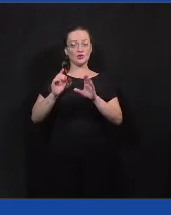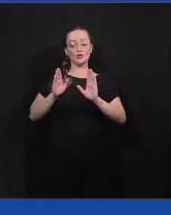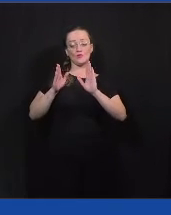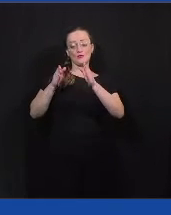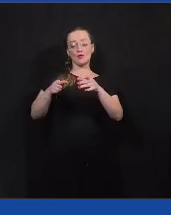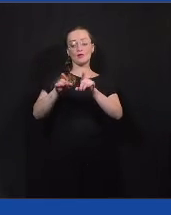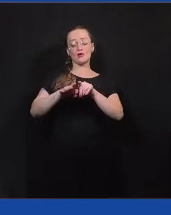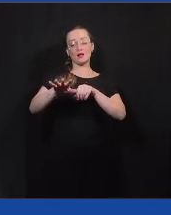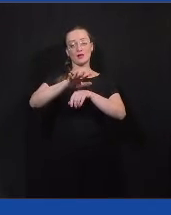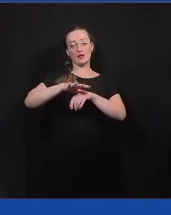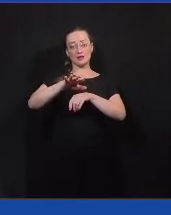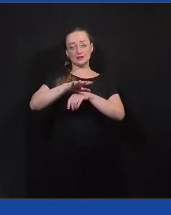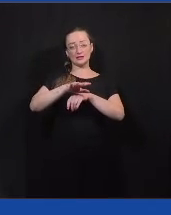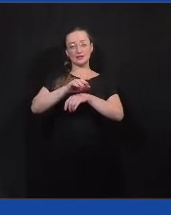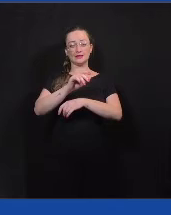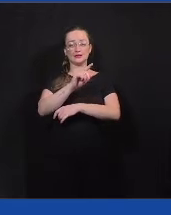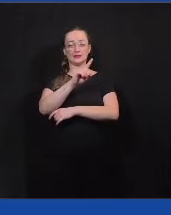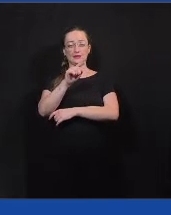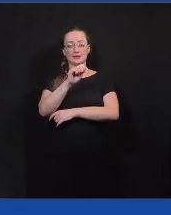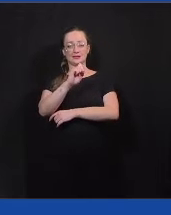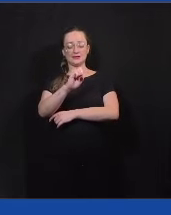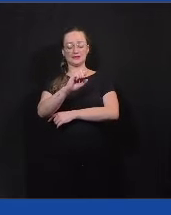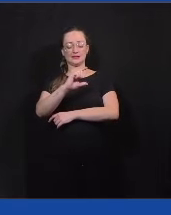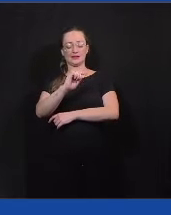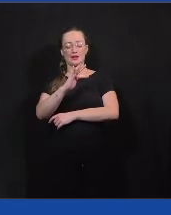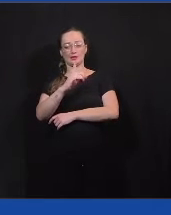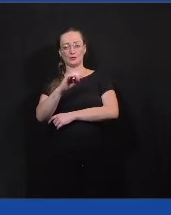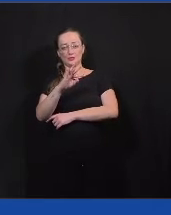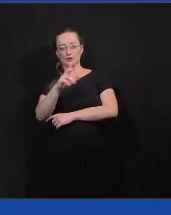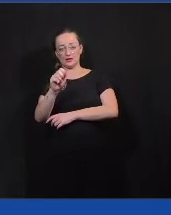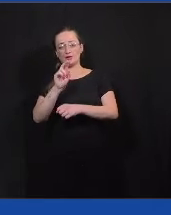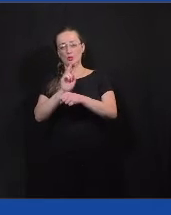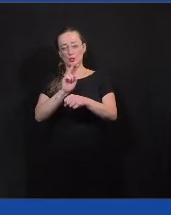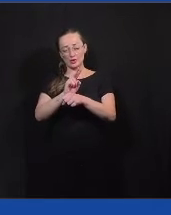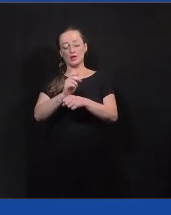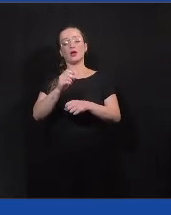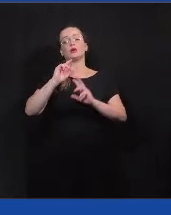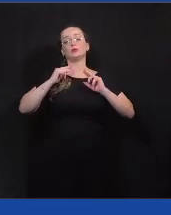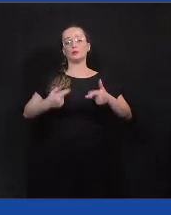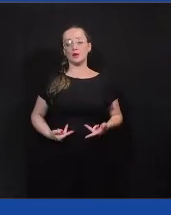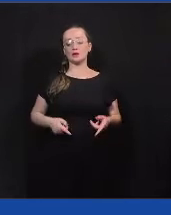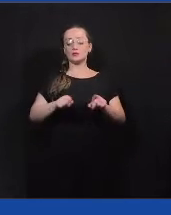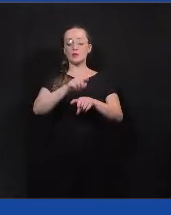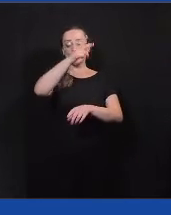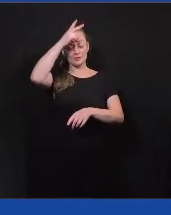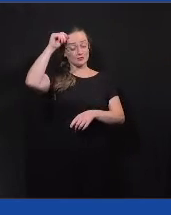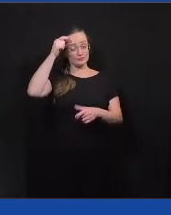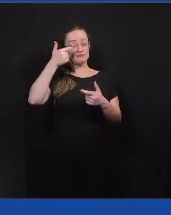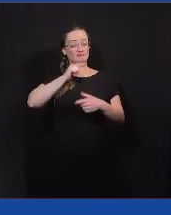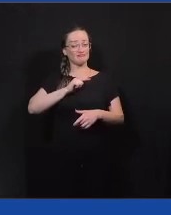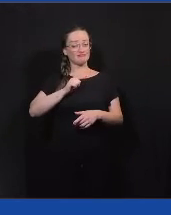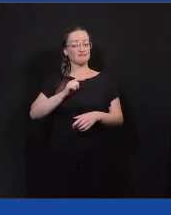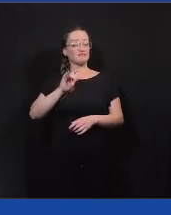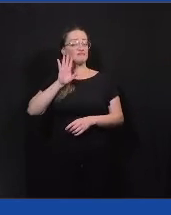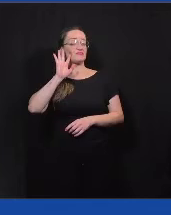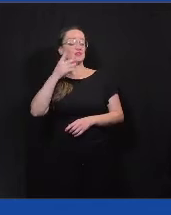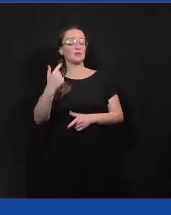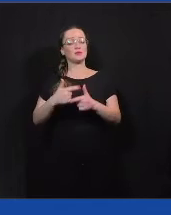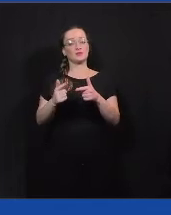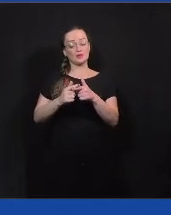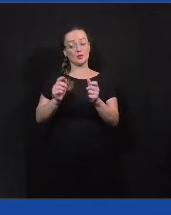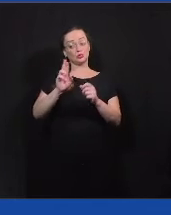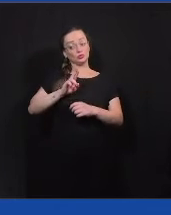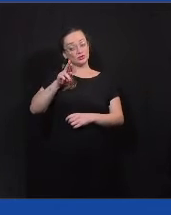para lado de zeladoria urbana, e terem esses problemas resolvidos pela prefeitura tudo através do aplicativo. Então, a gente faz com que esse caminho seja